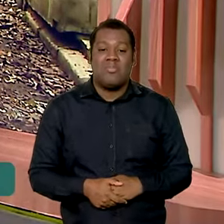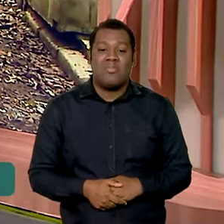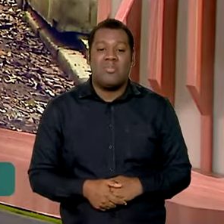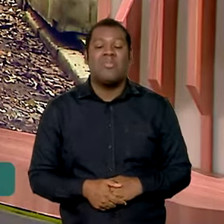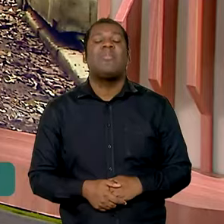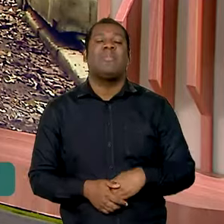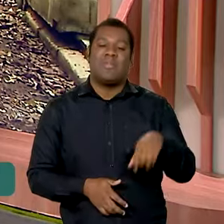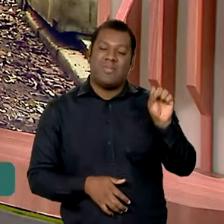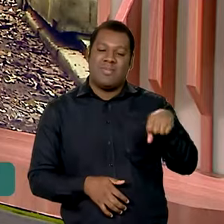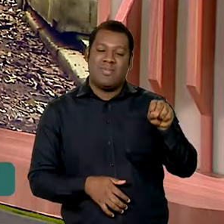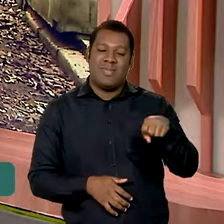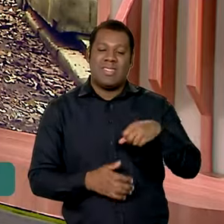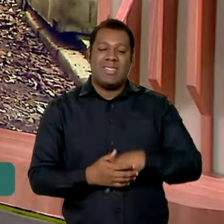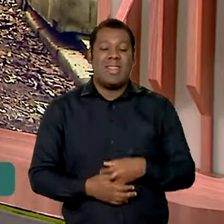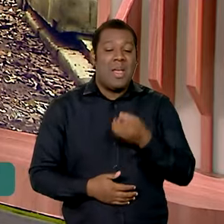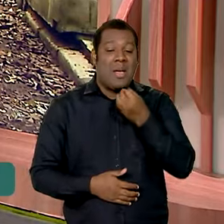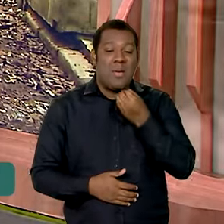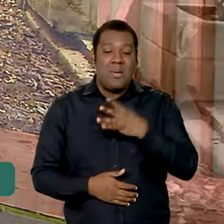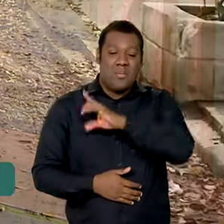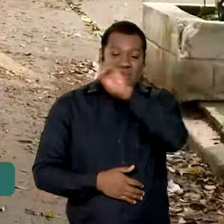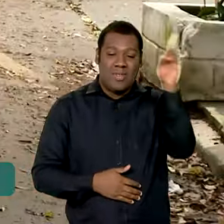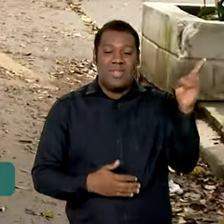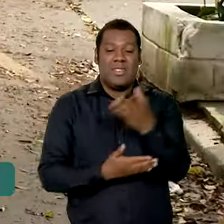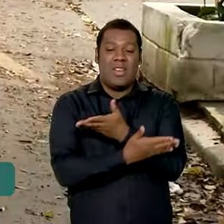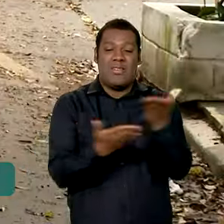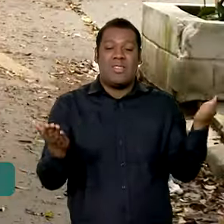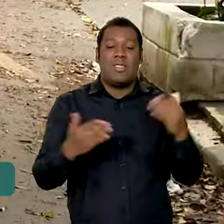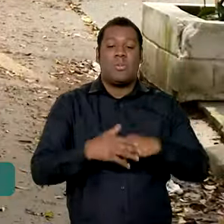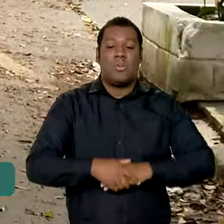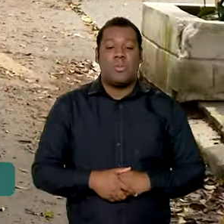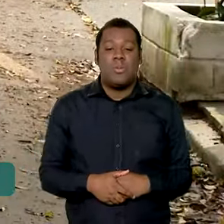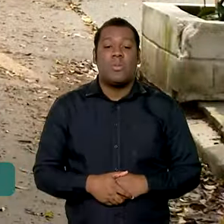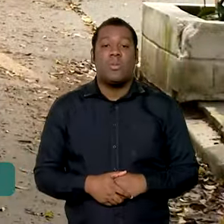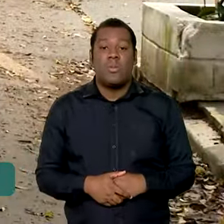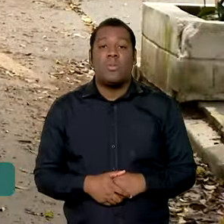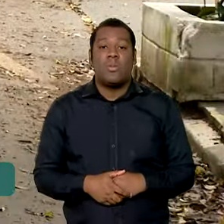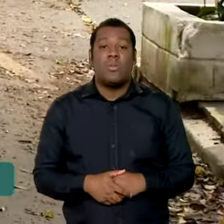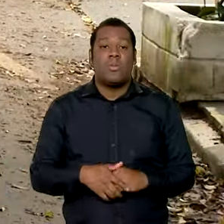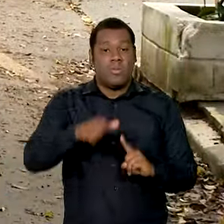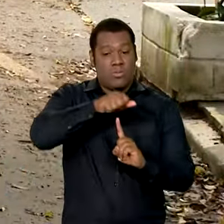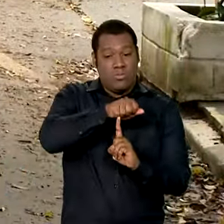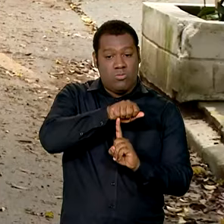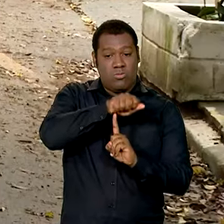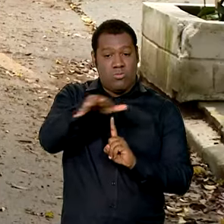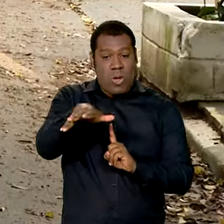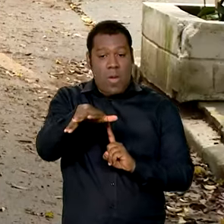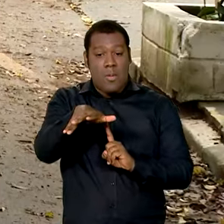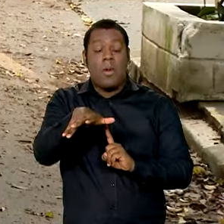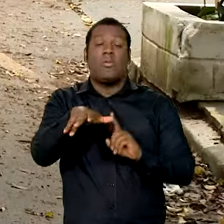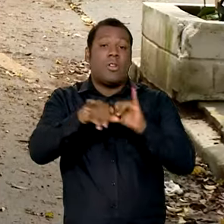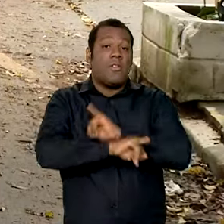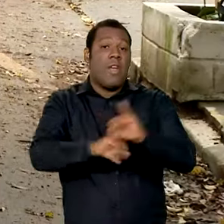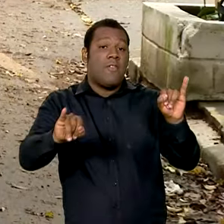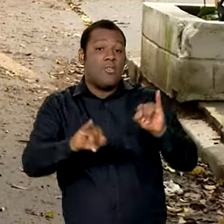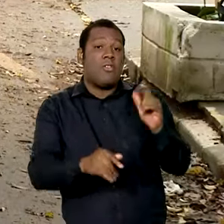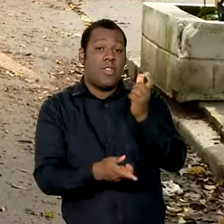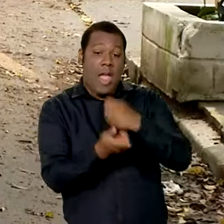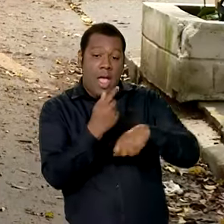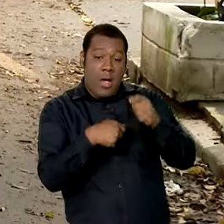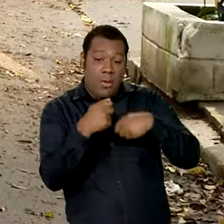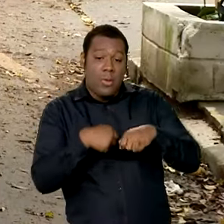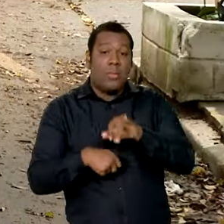Isso mesmo, Vanessa. Bom dia para você, bom dia para todo mundo. O índice de atividade econômica do Banco Central, o